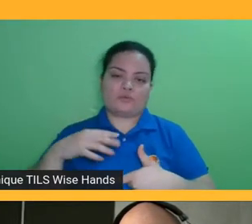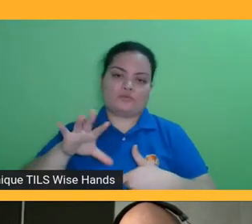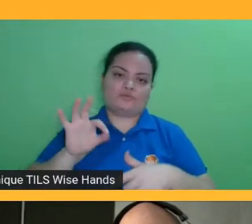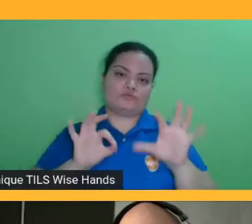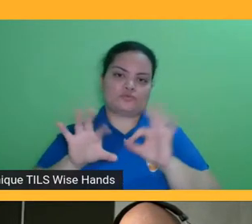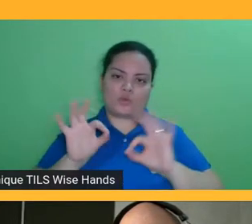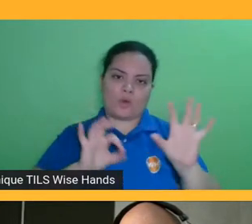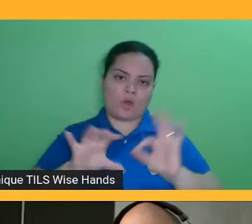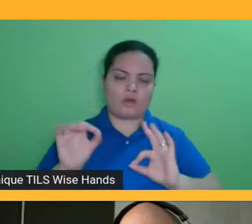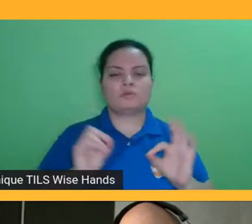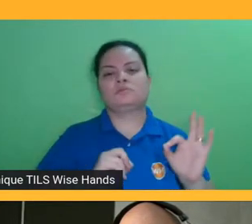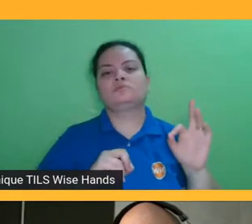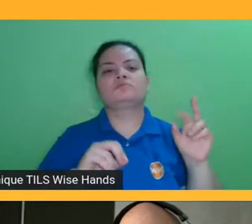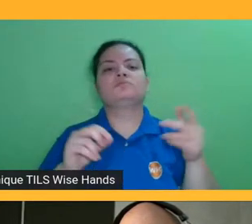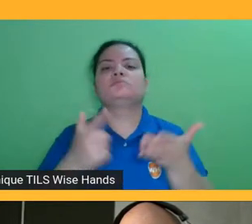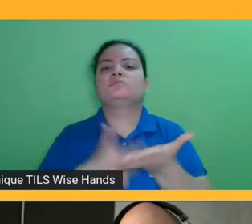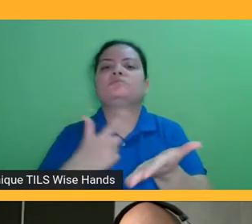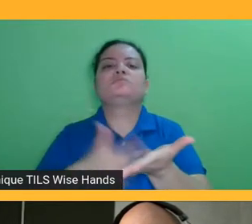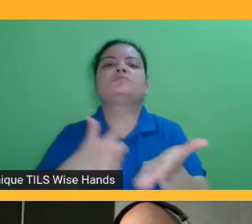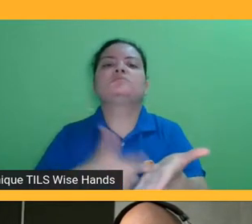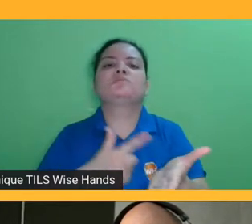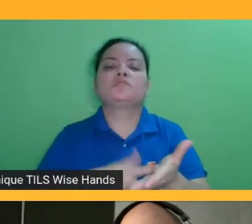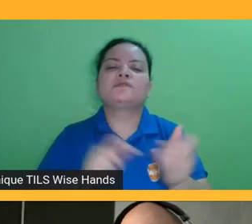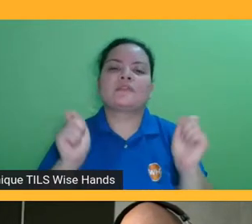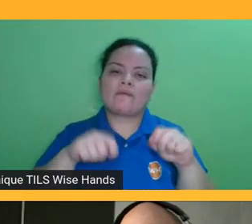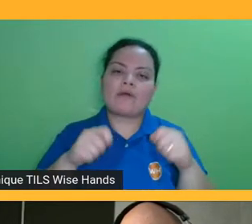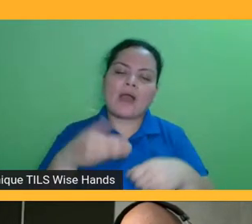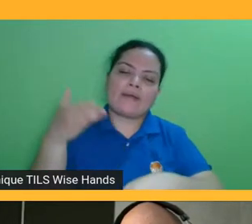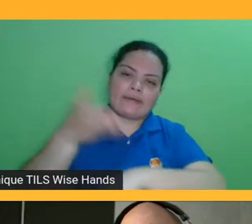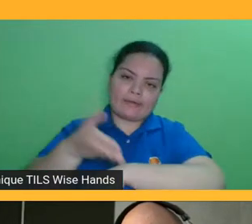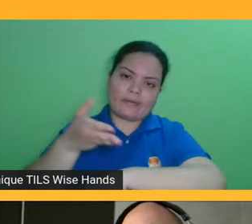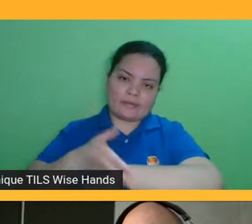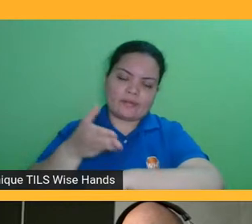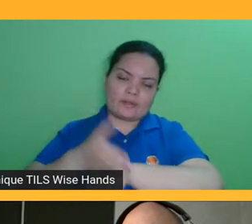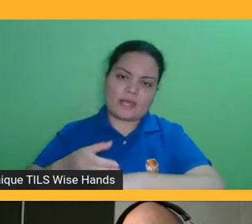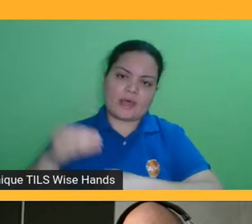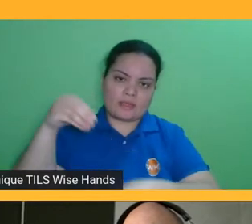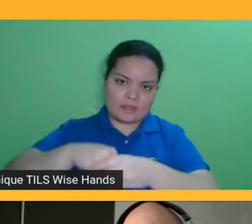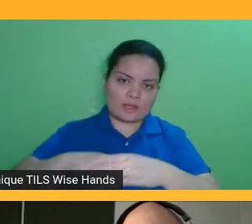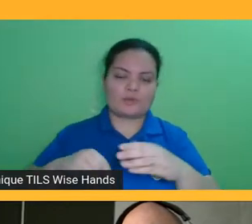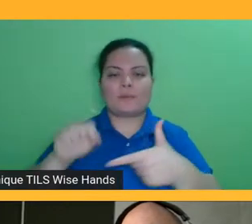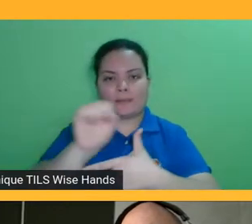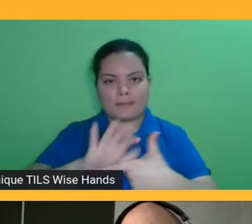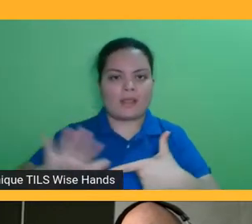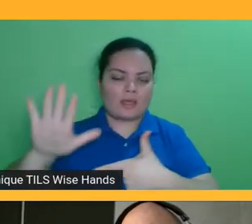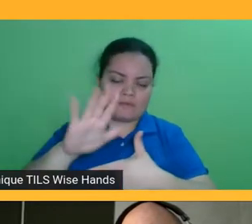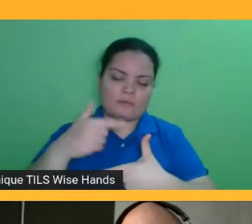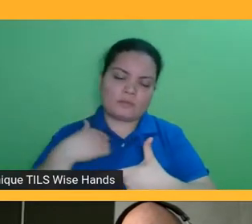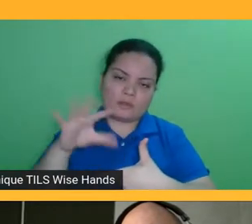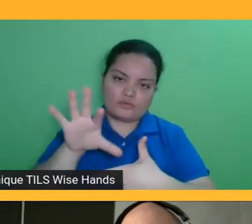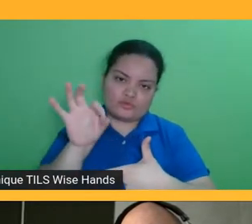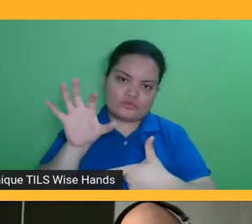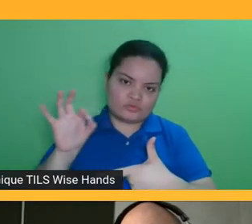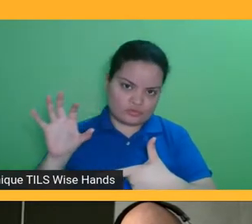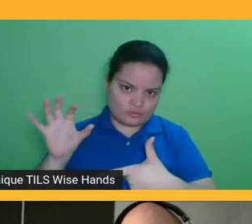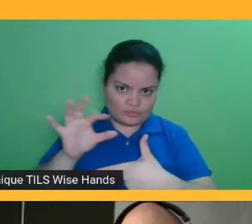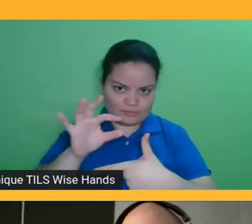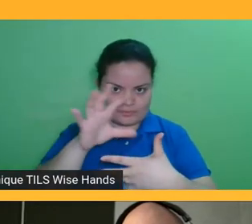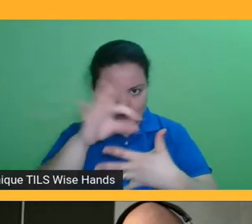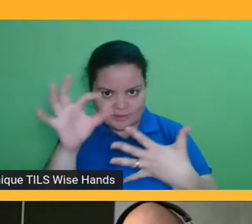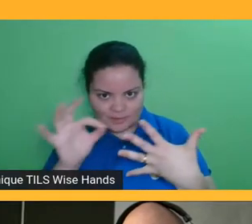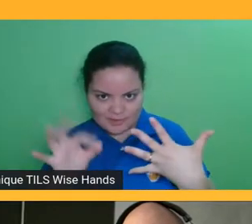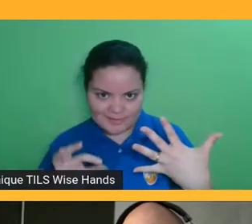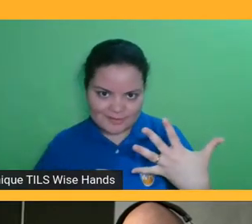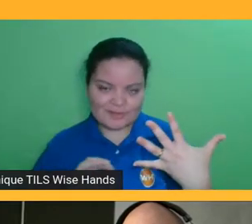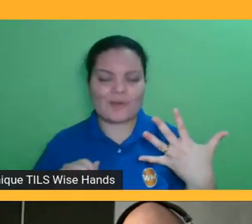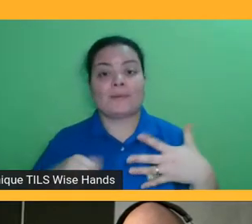plataforma, e aí obviamente essa escolha, quando a gente faz o audiolivro, a gente pode fazer em duas situações, a gente